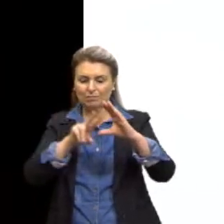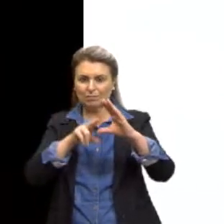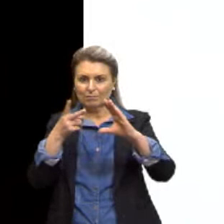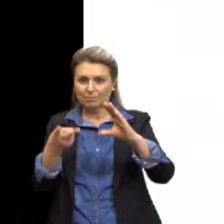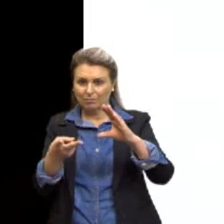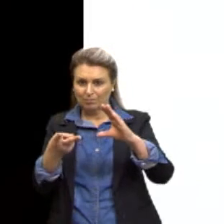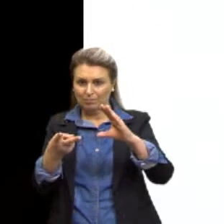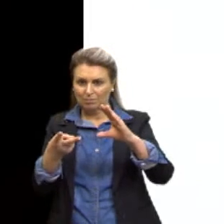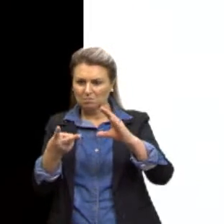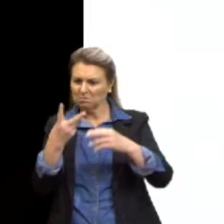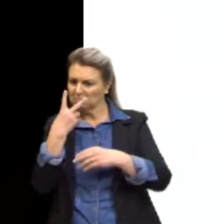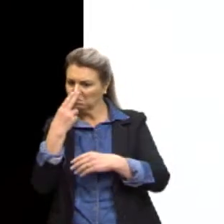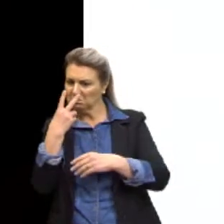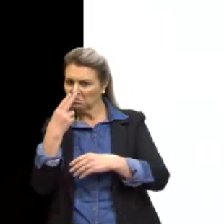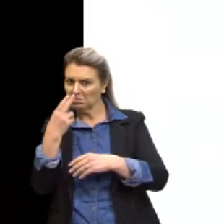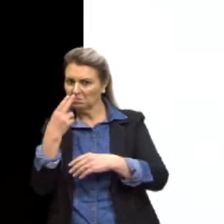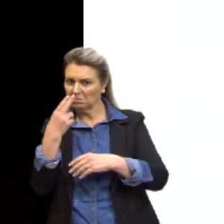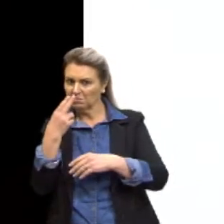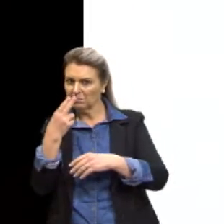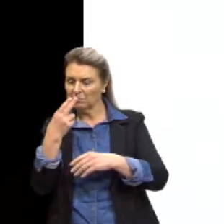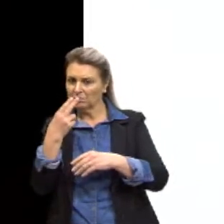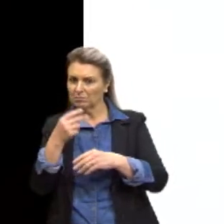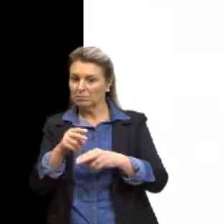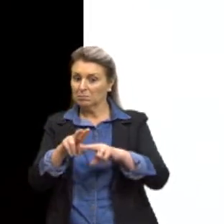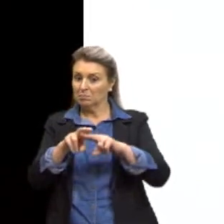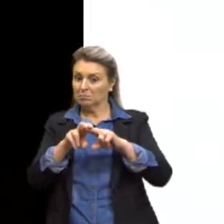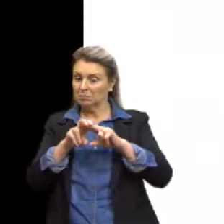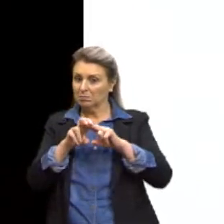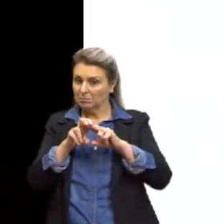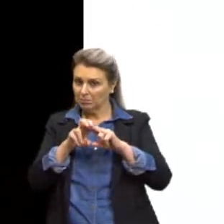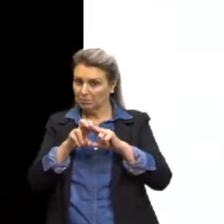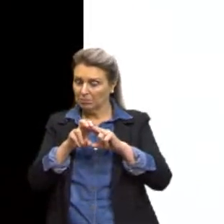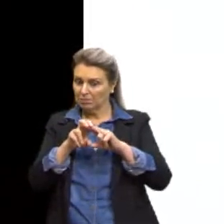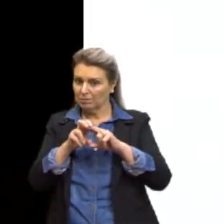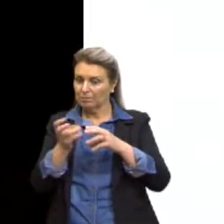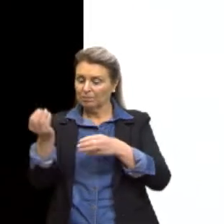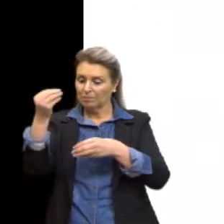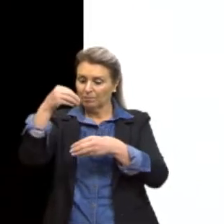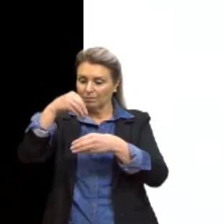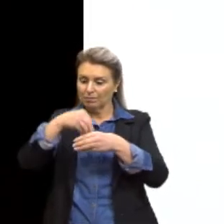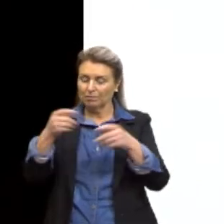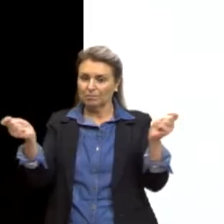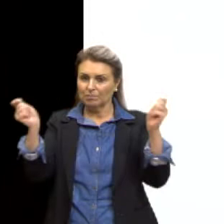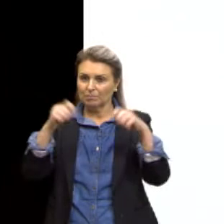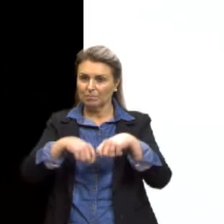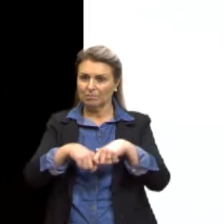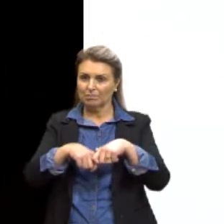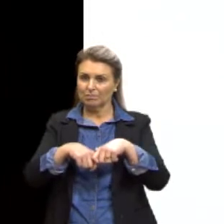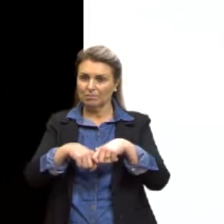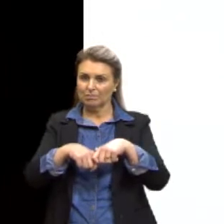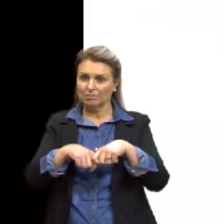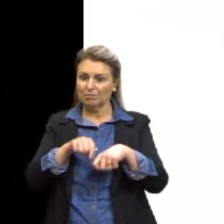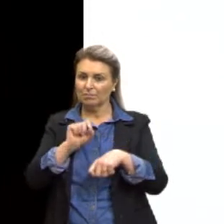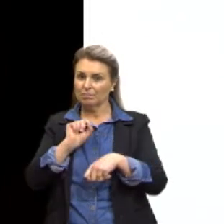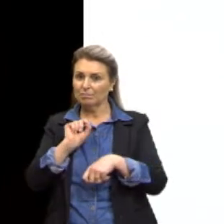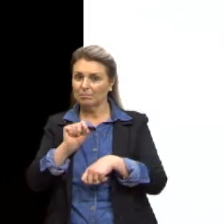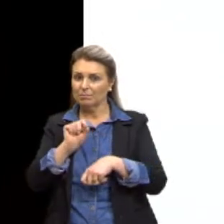aspectos. Entre estes aspectos, inclui-se a capacidade de...